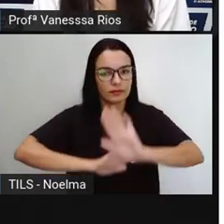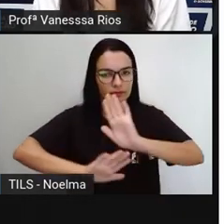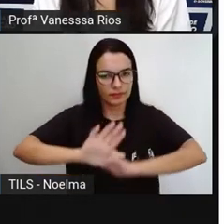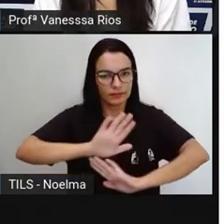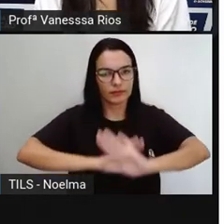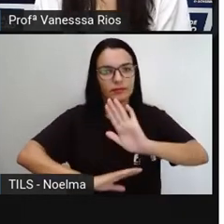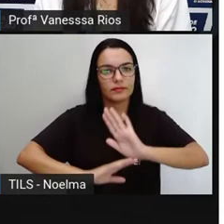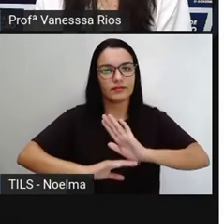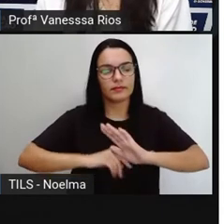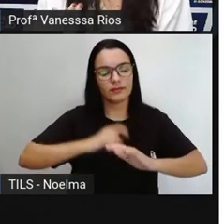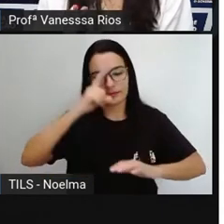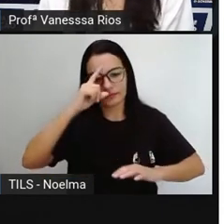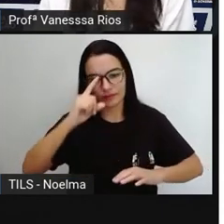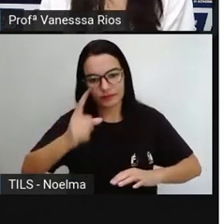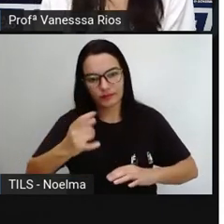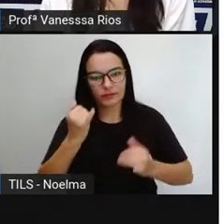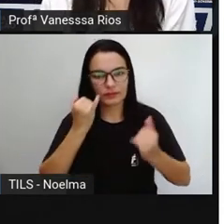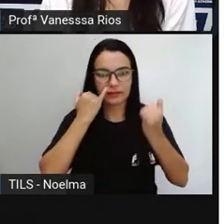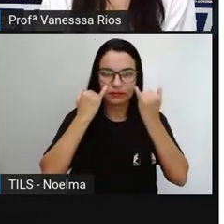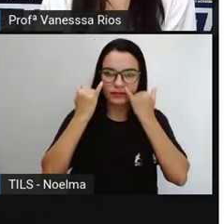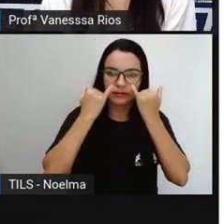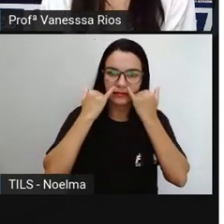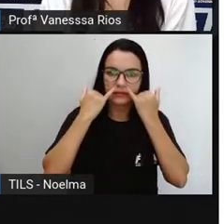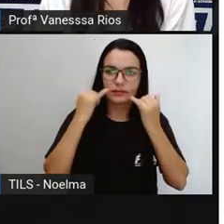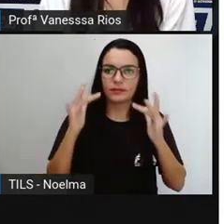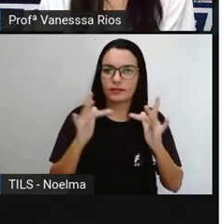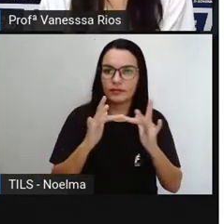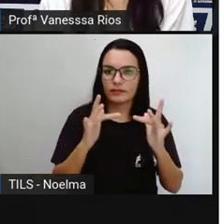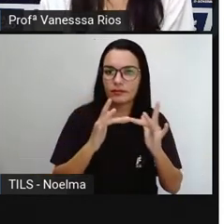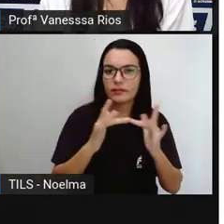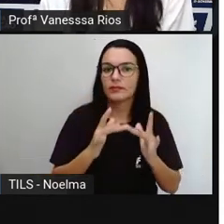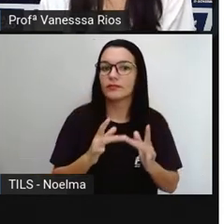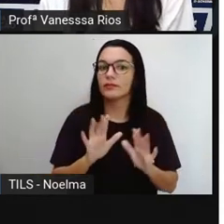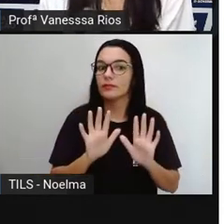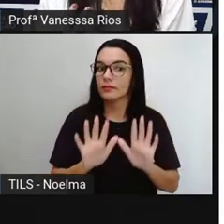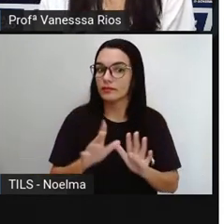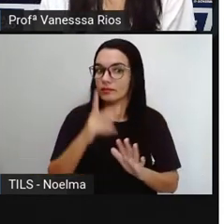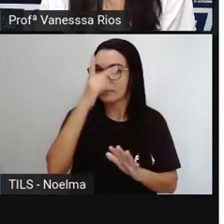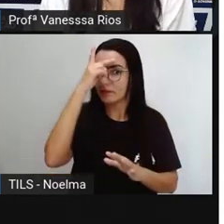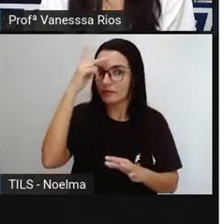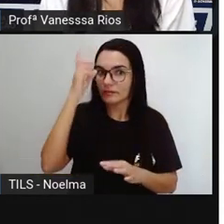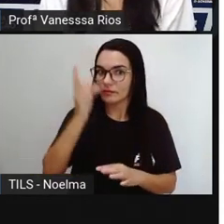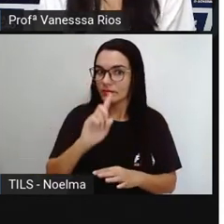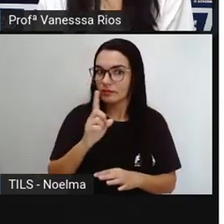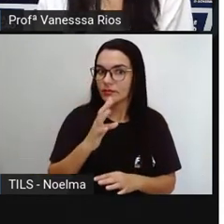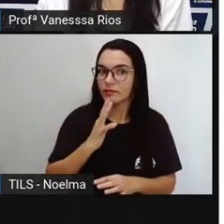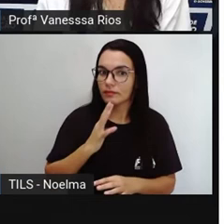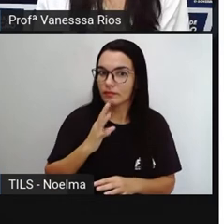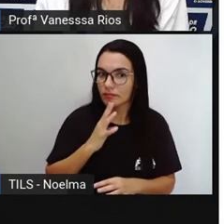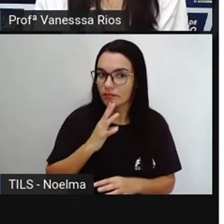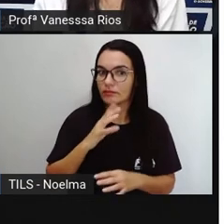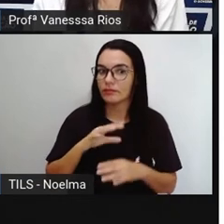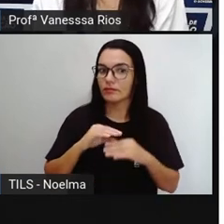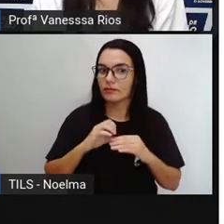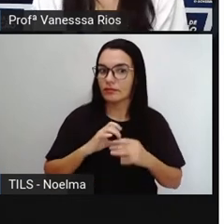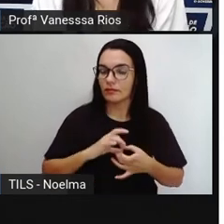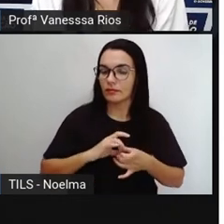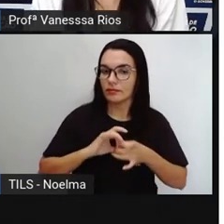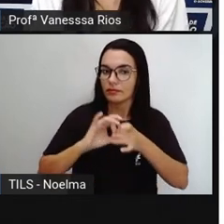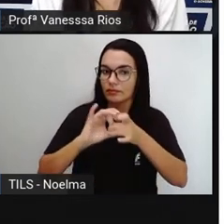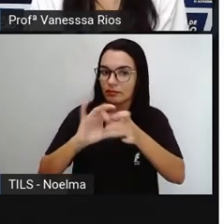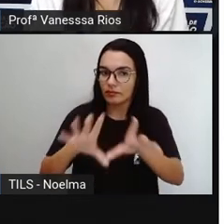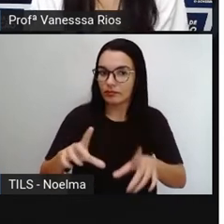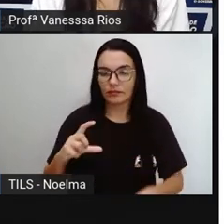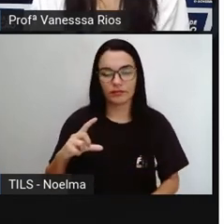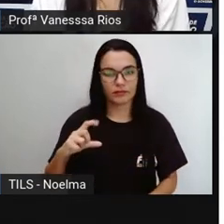informações, ao entrar em contato com pessoas que a gente não conhece, ao disponibilizar nosso endereço ou postar determinadas